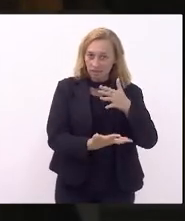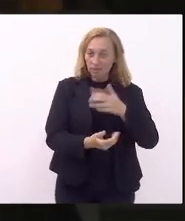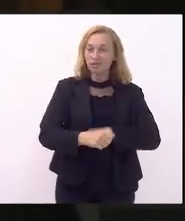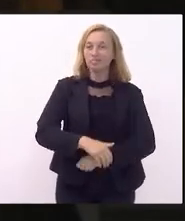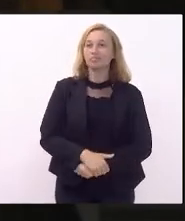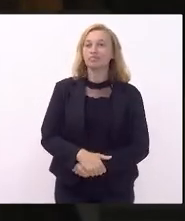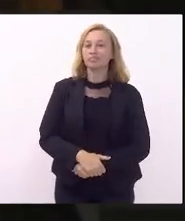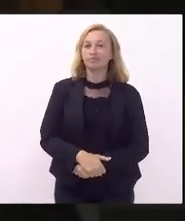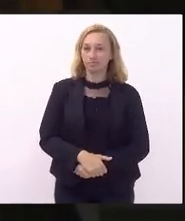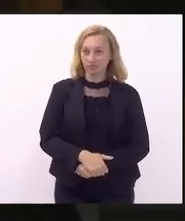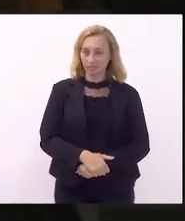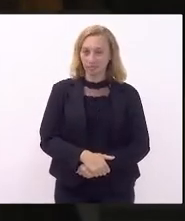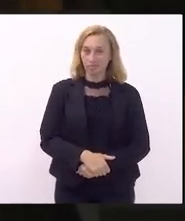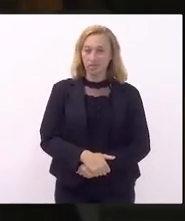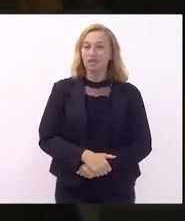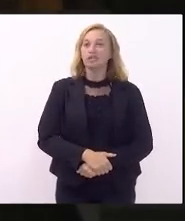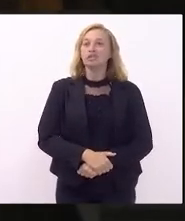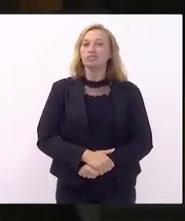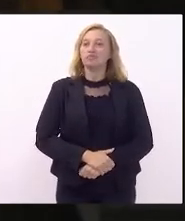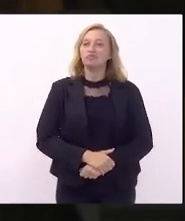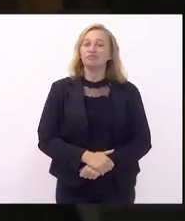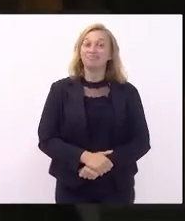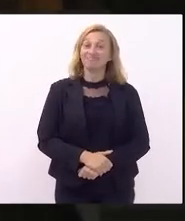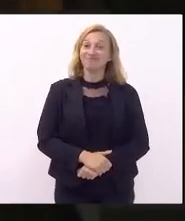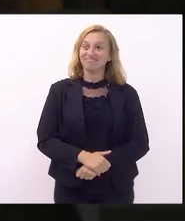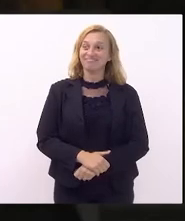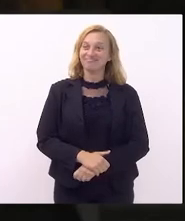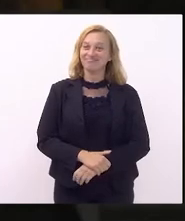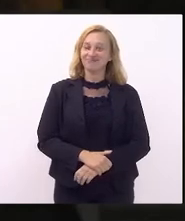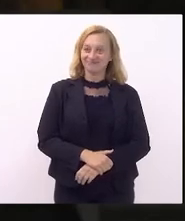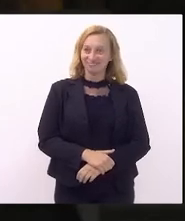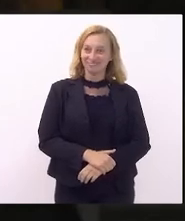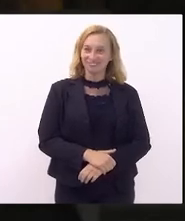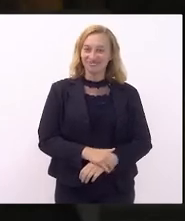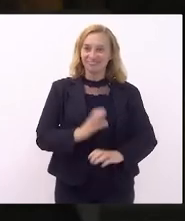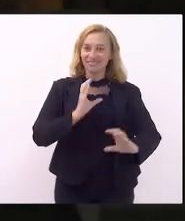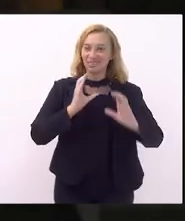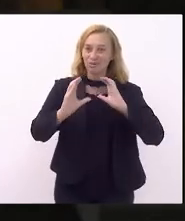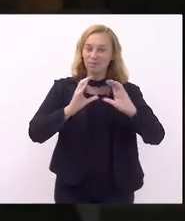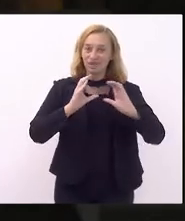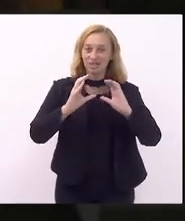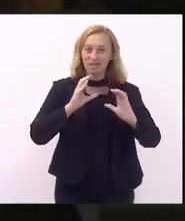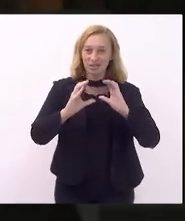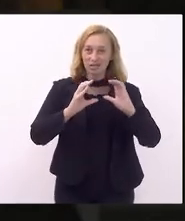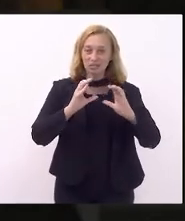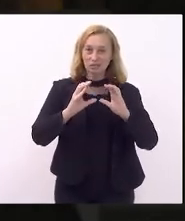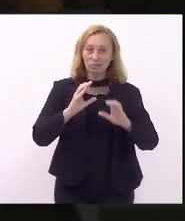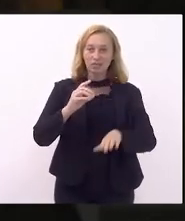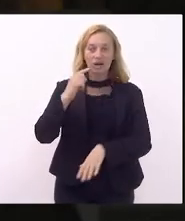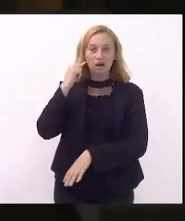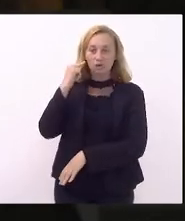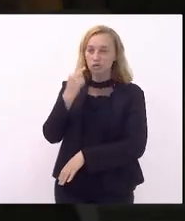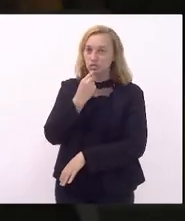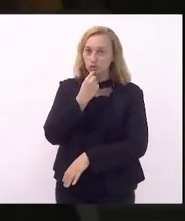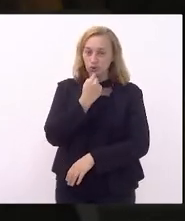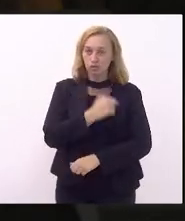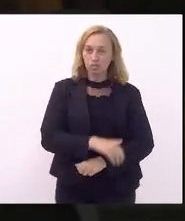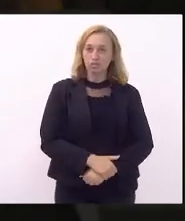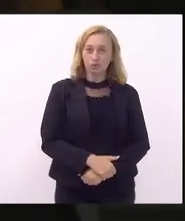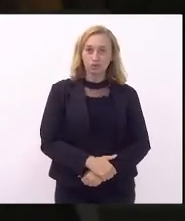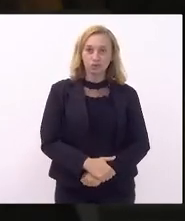que leva a nossa voz aos deficientes aos deficientes auditivos.